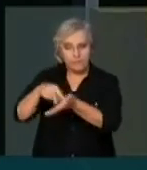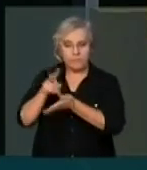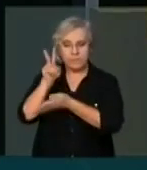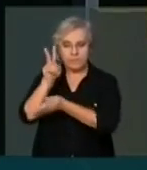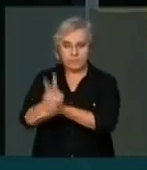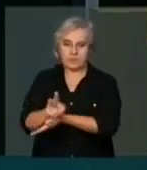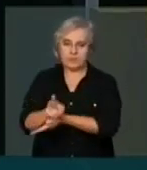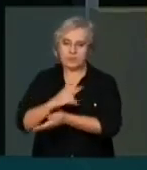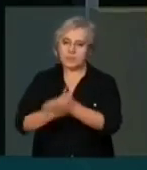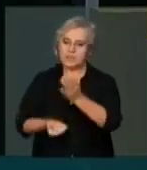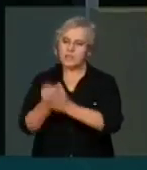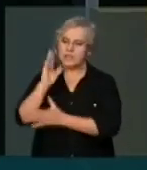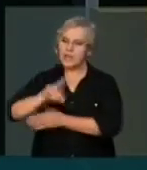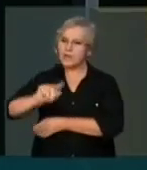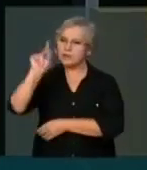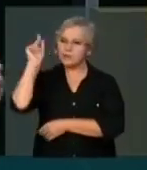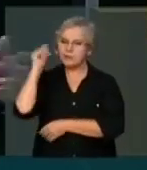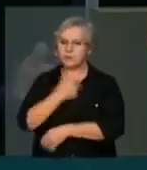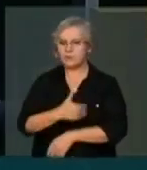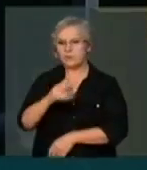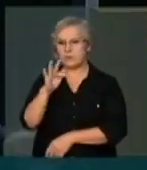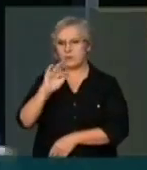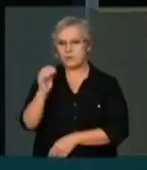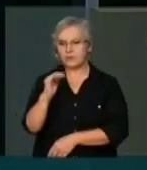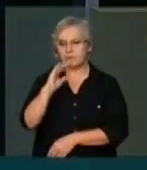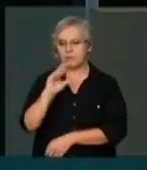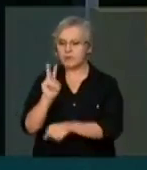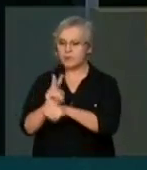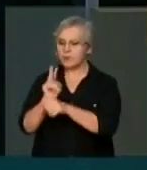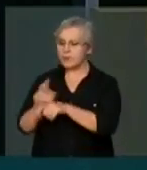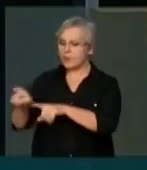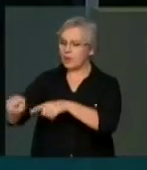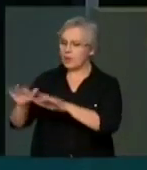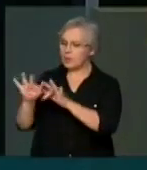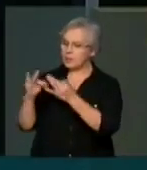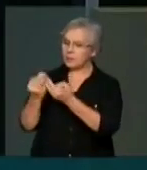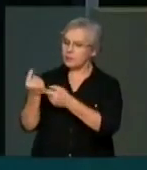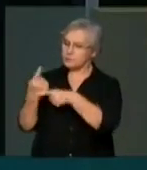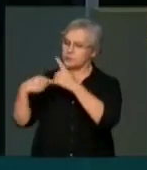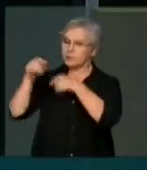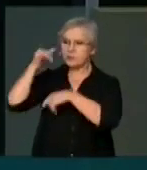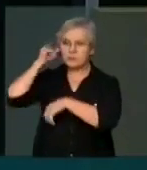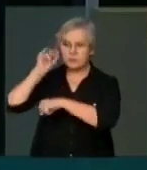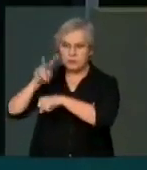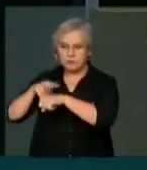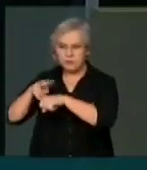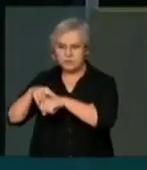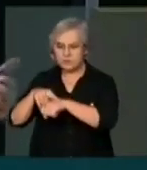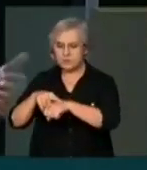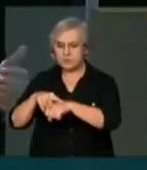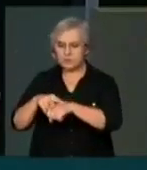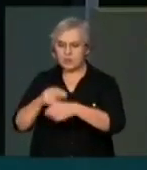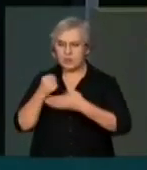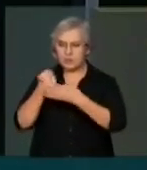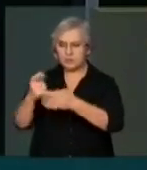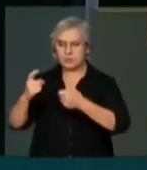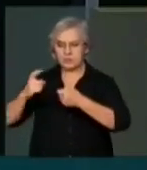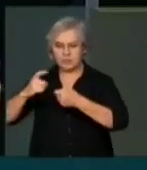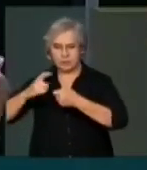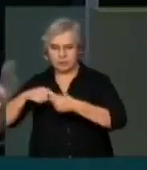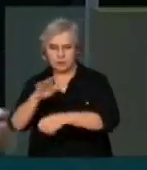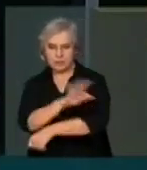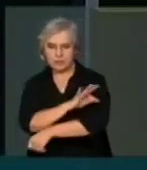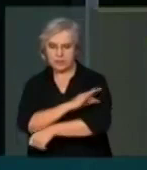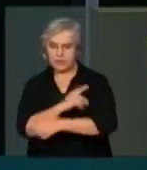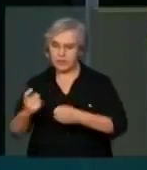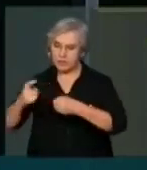Fernando Henrique Cardoso, para cuidar da agricultura familiar, do desenvolvimento rural, da assistência técnica, da extensão rural, da